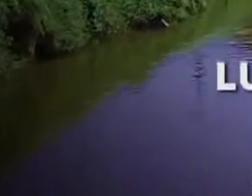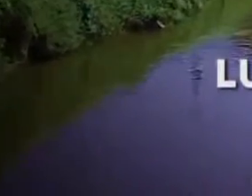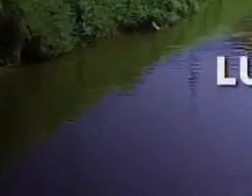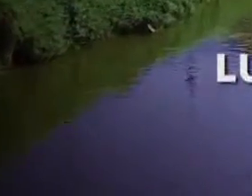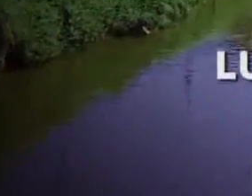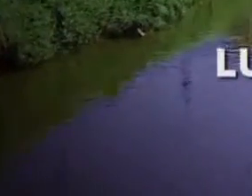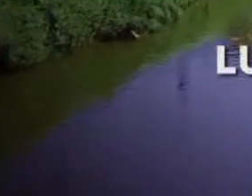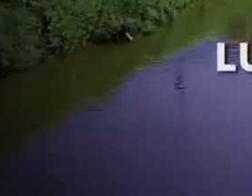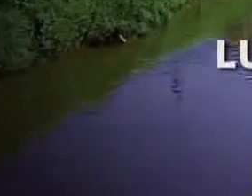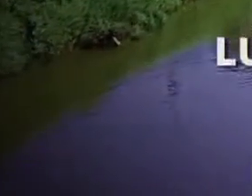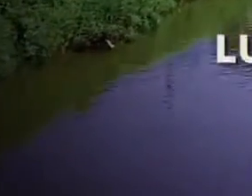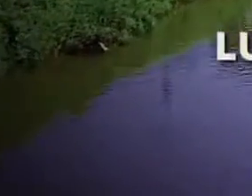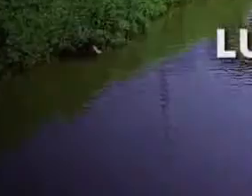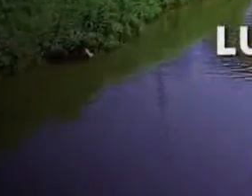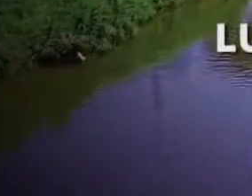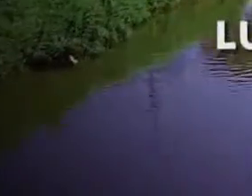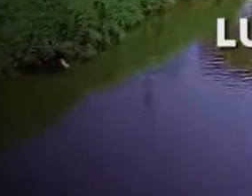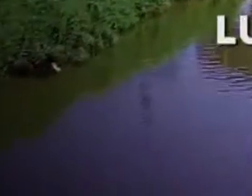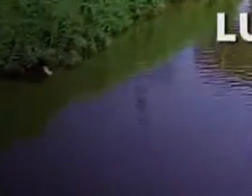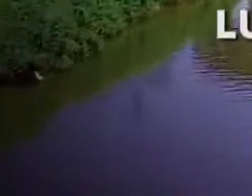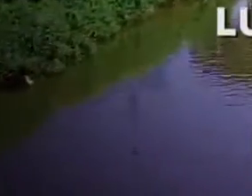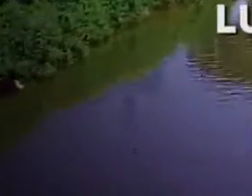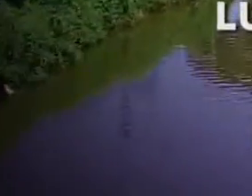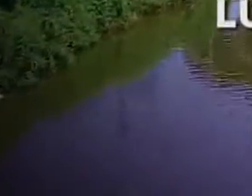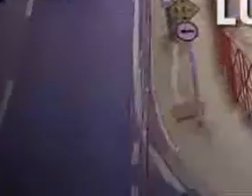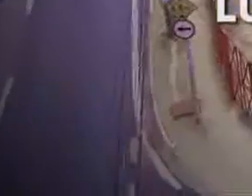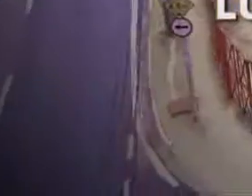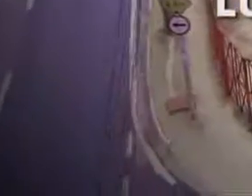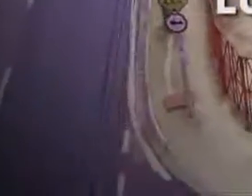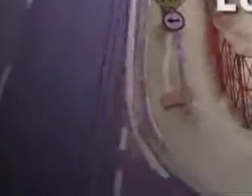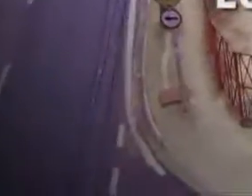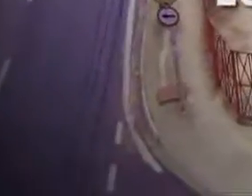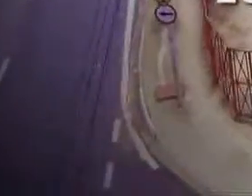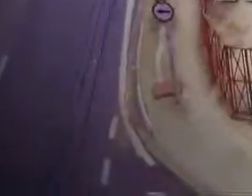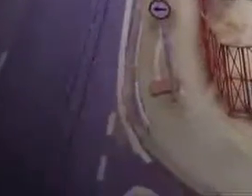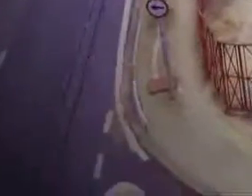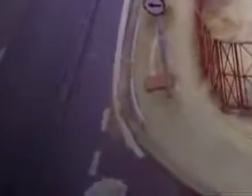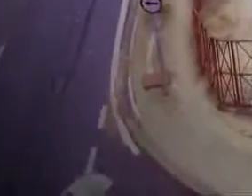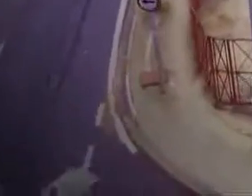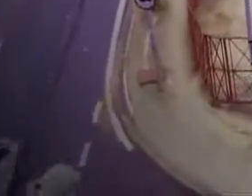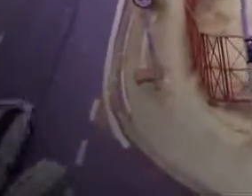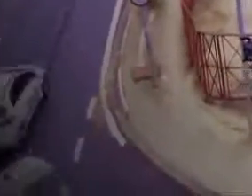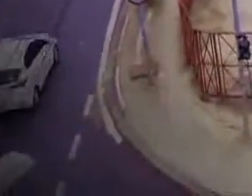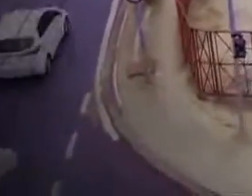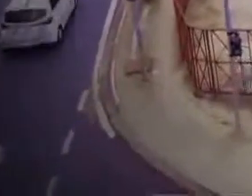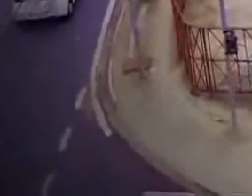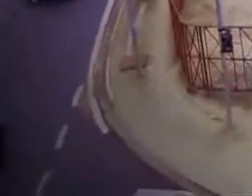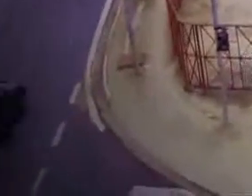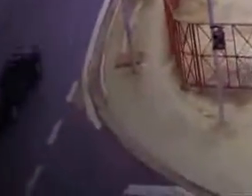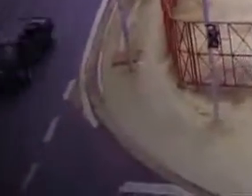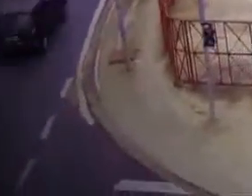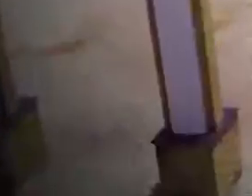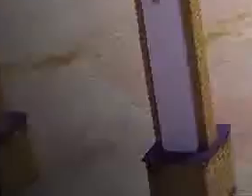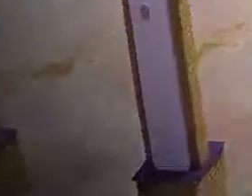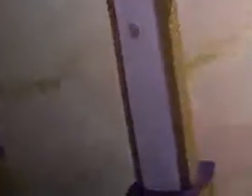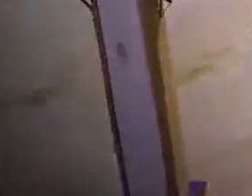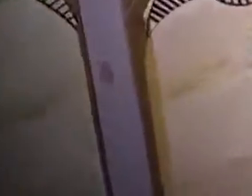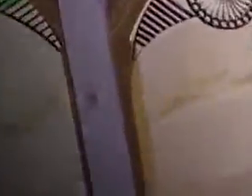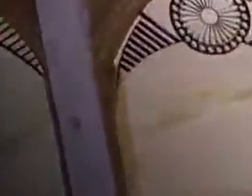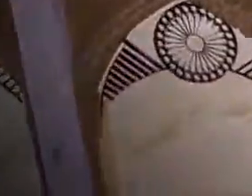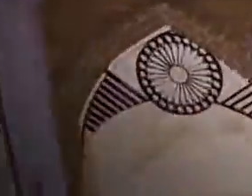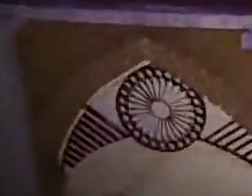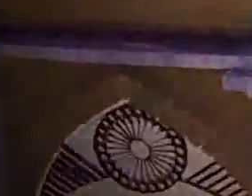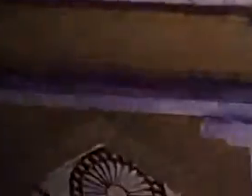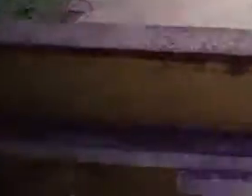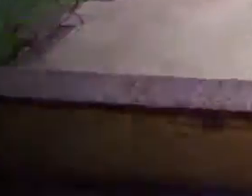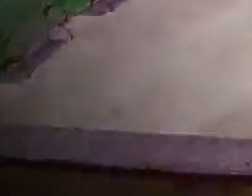Ouviram do Ipiranga as margens próximas de um povo herói cobrado retumbante E o